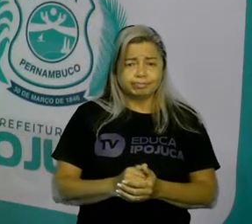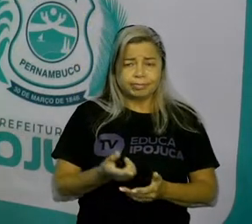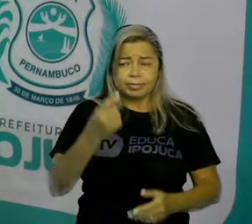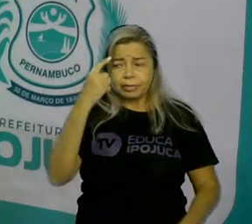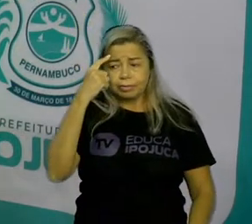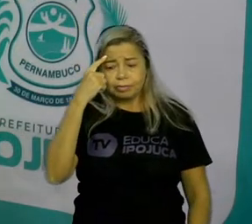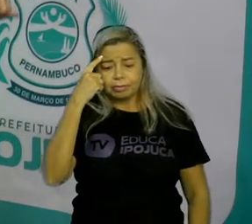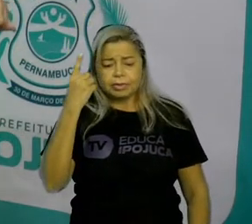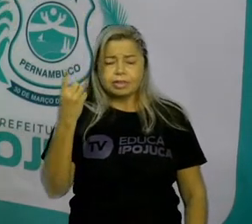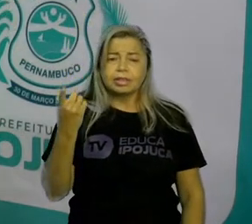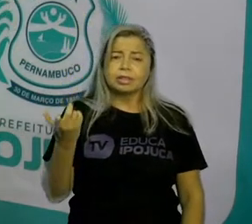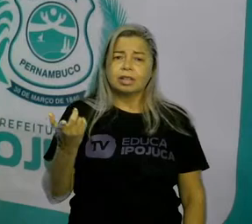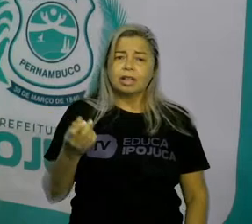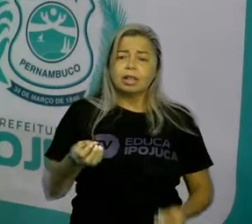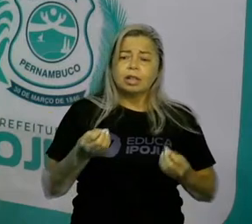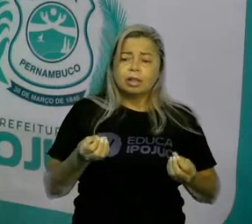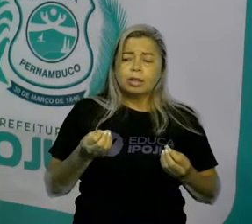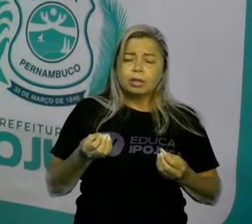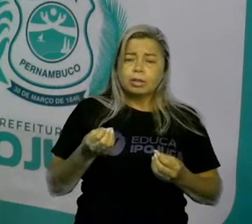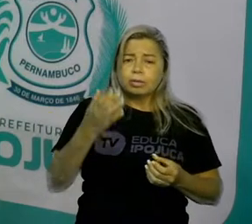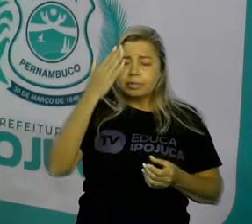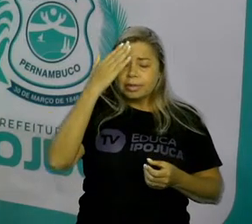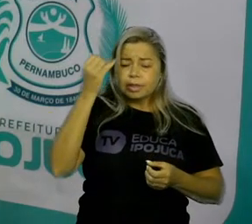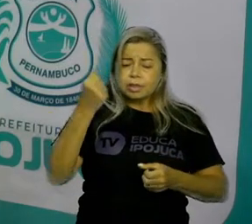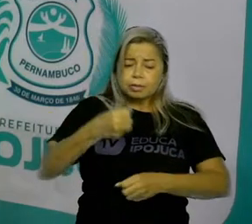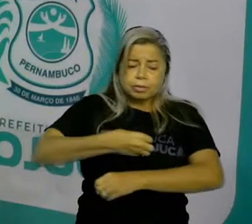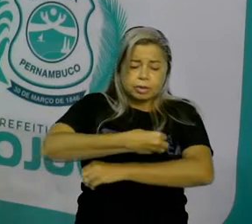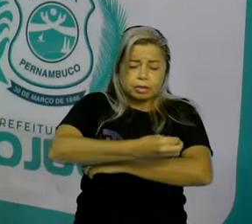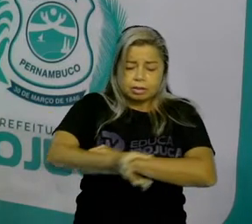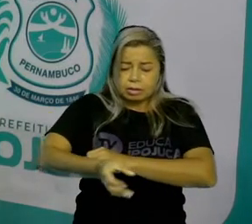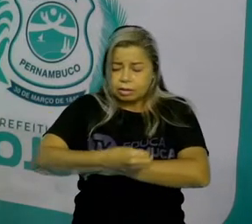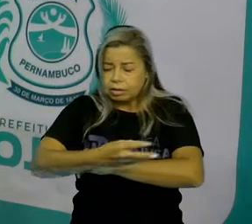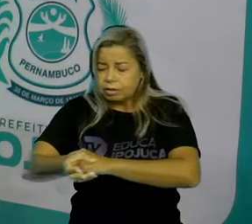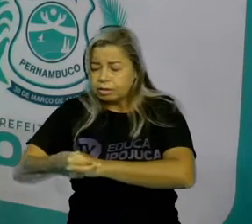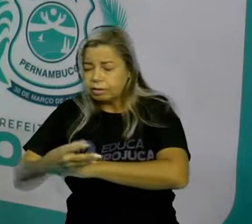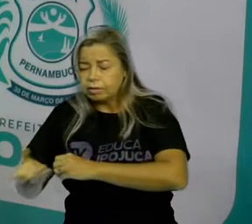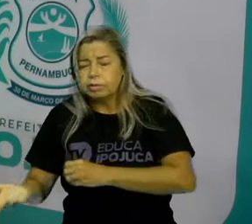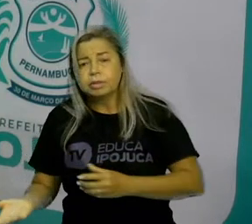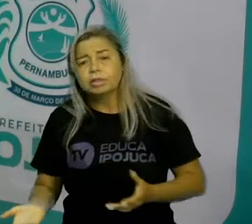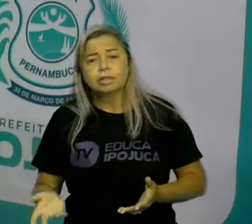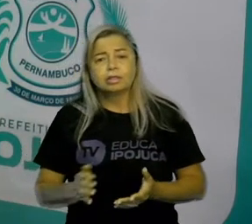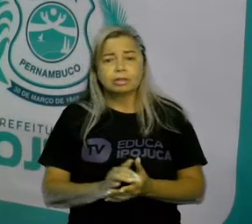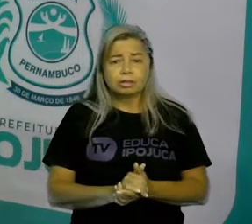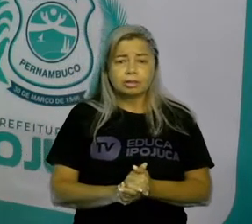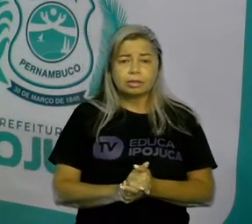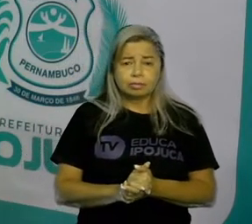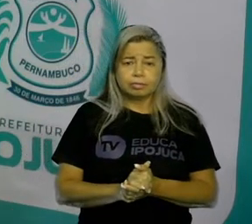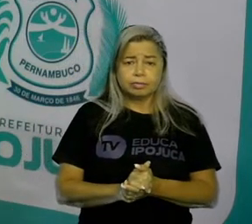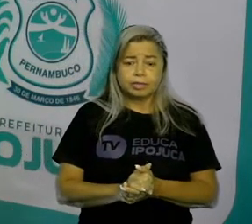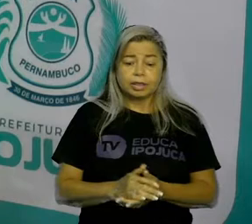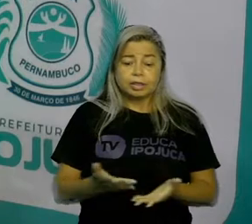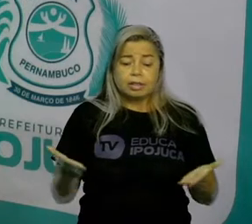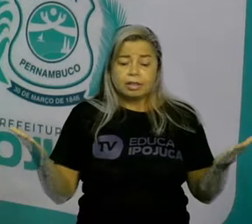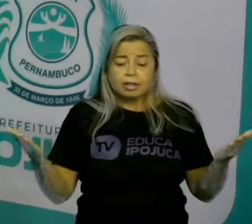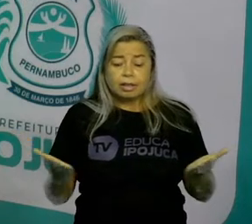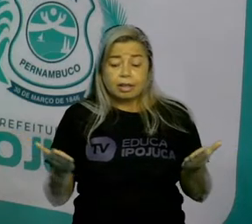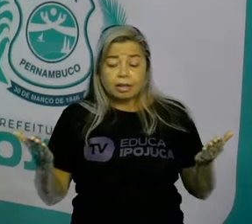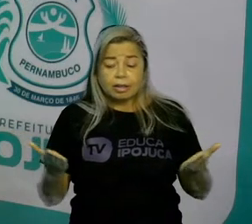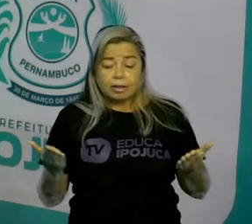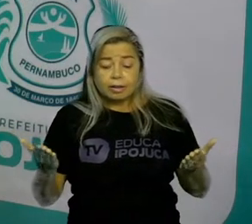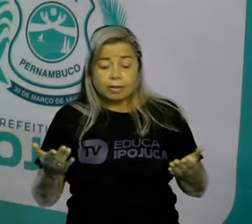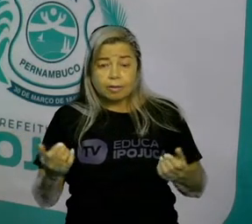Vamos entender o que os povos antigos fizeram. Como eles pensaram, ah, eu agora vou